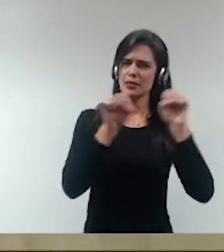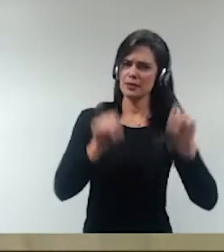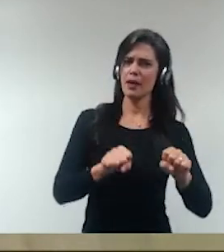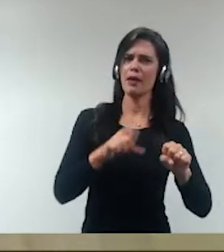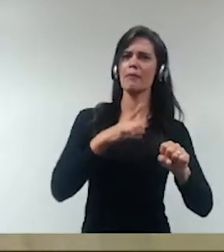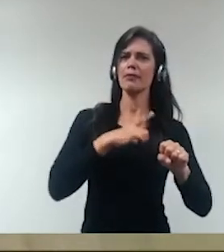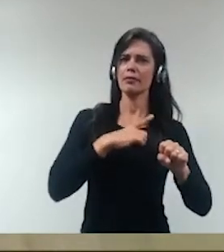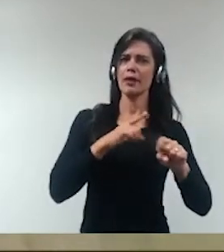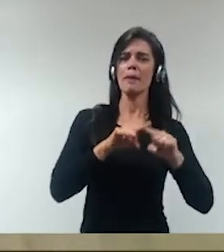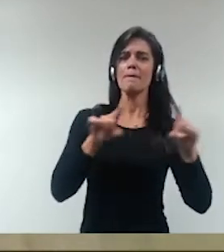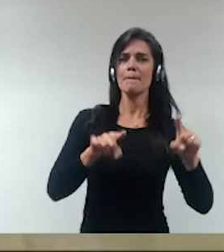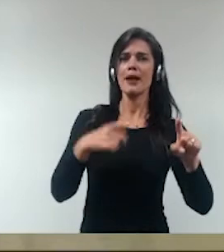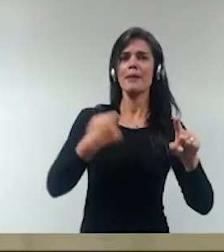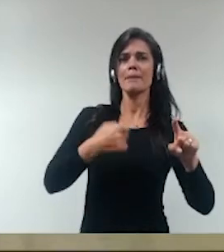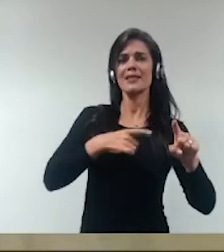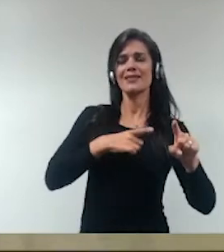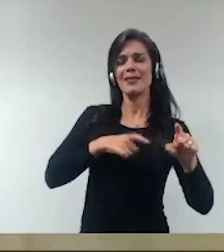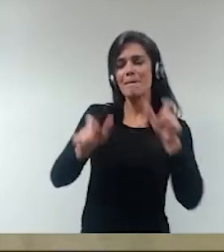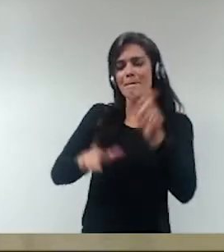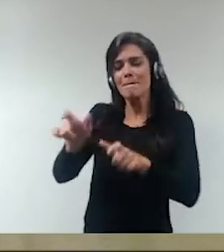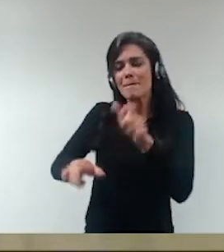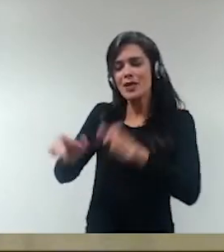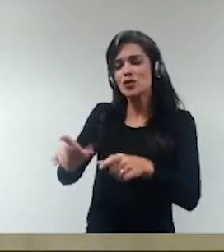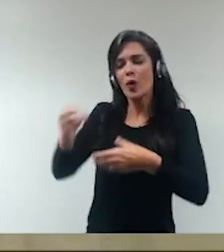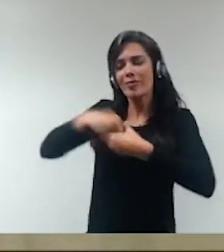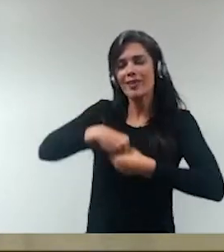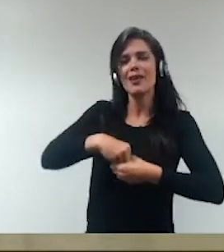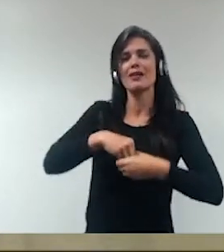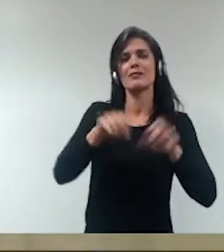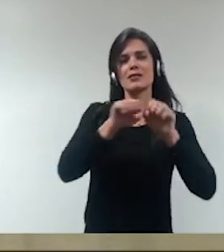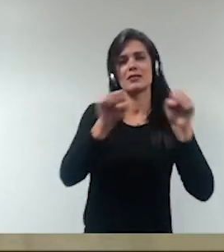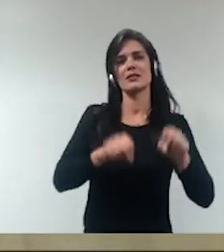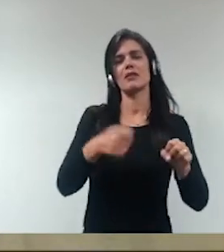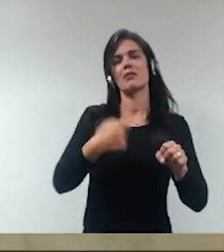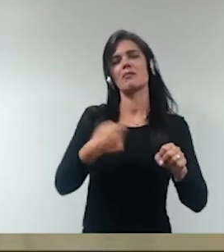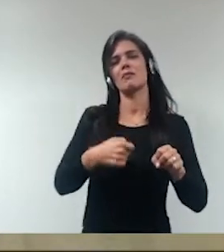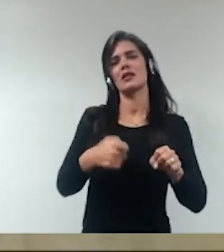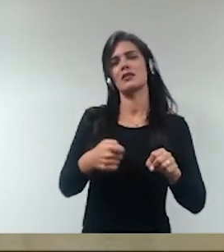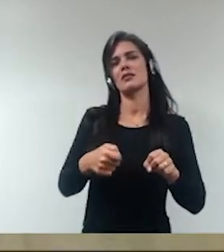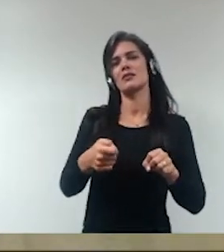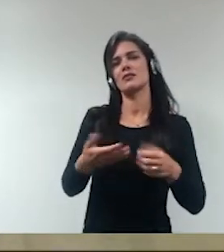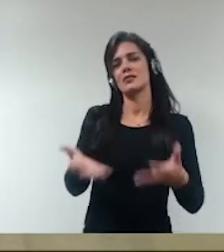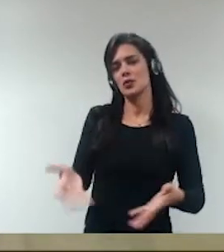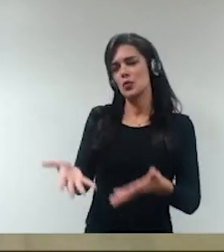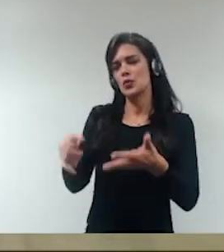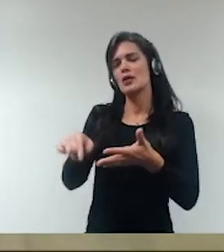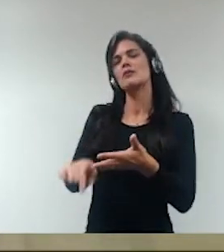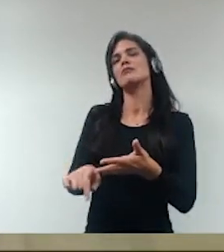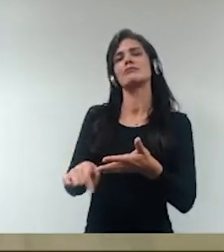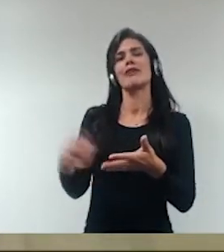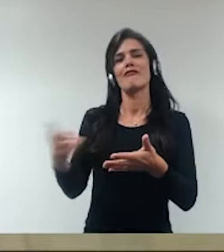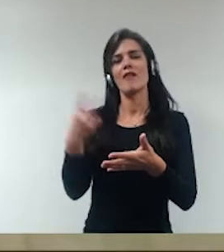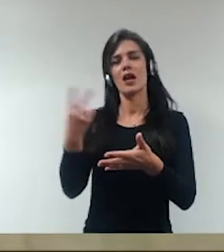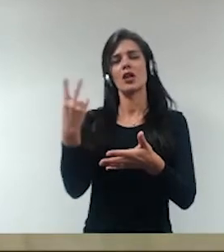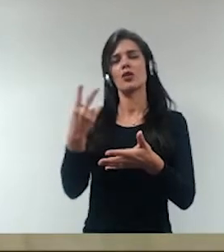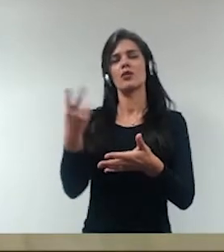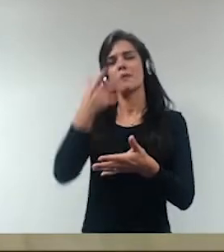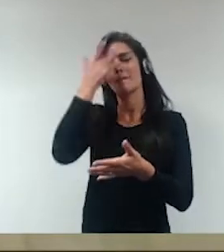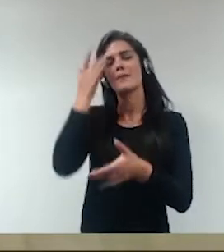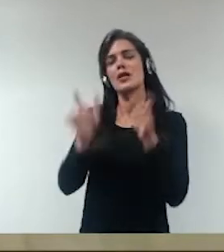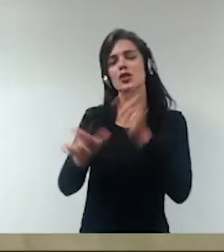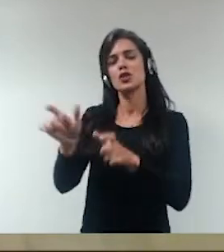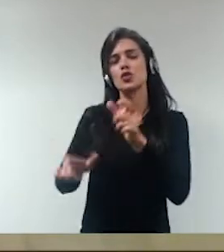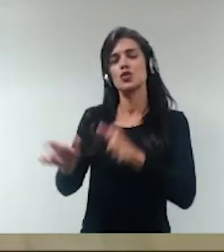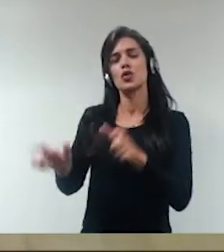necessário investir nas pessoas que estão dentro do sistema. No caso da lógica pública, é do agente público, né?